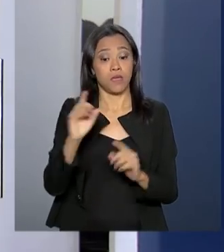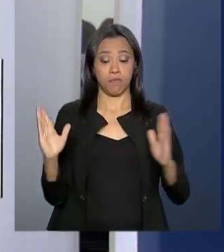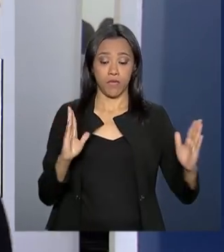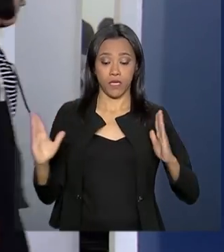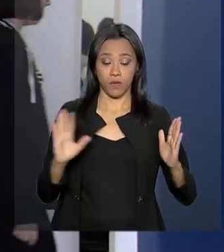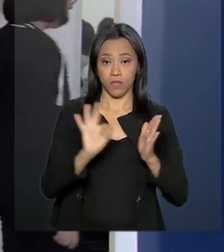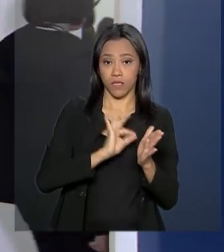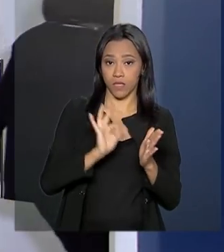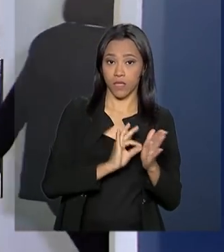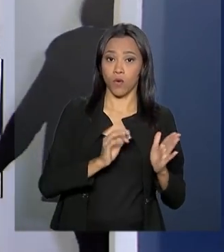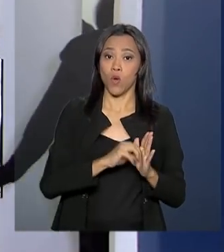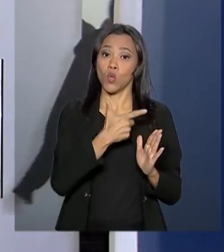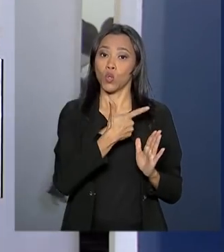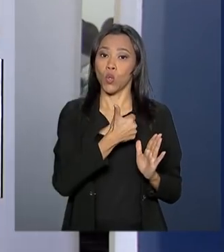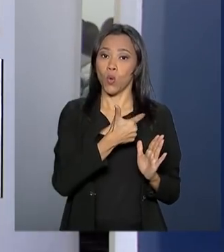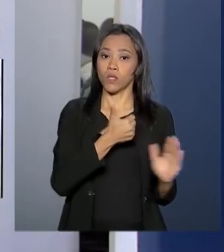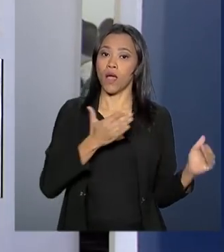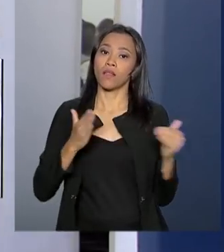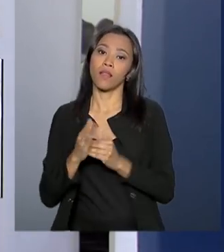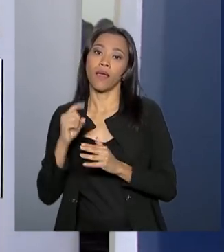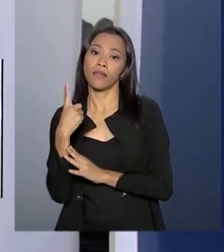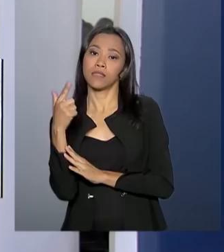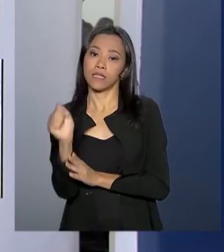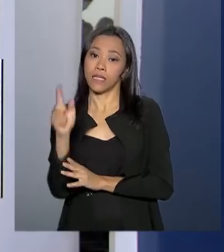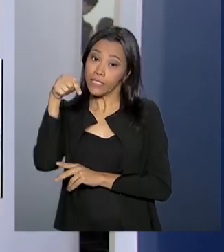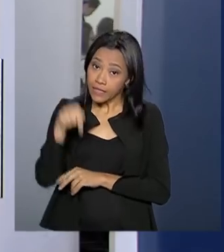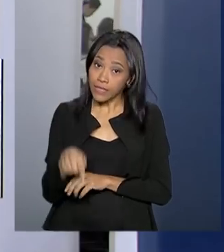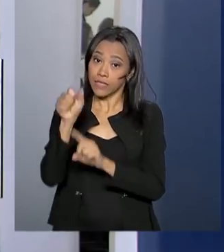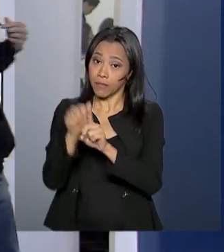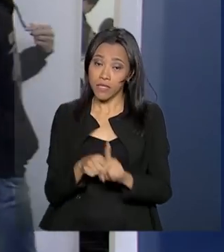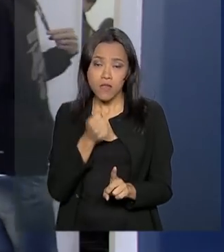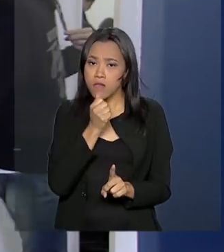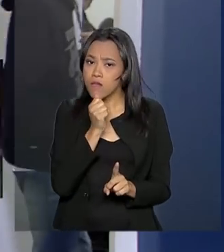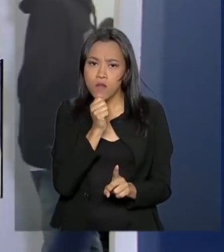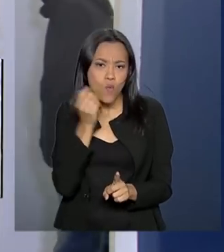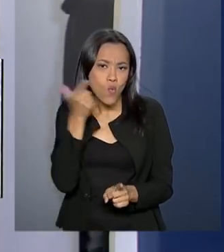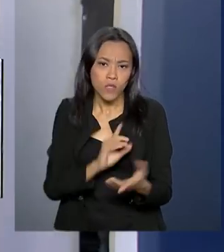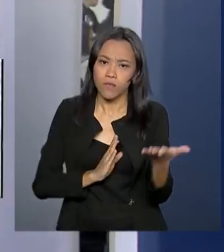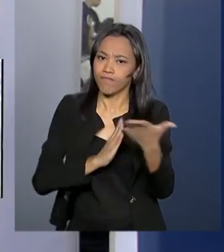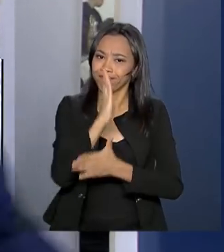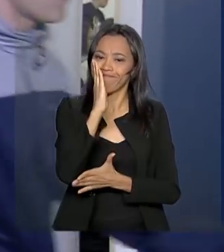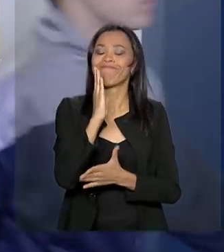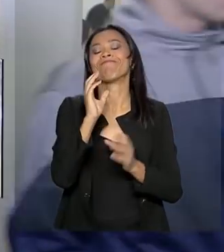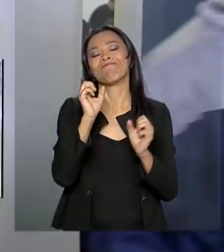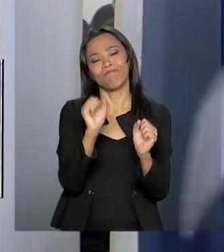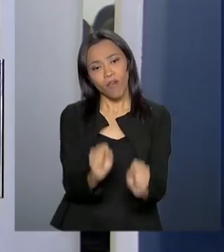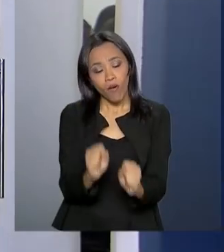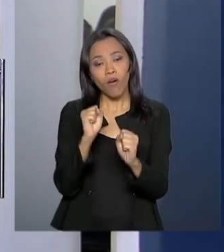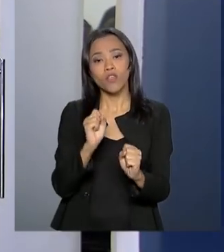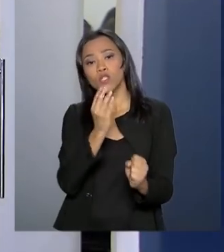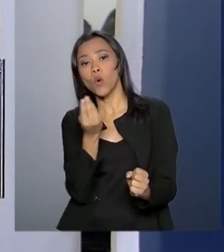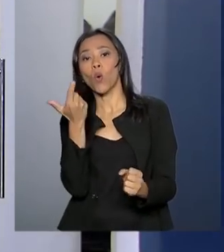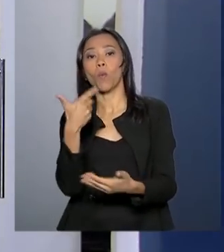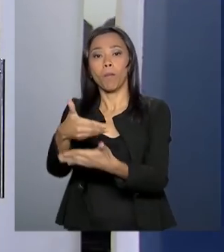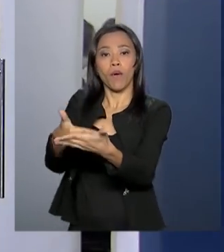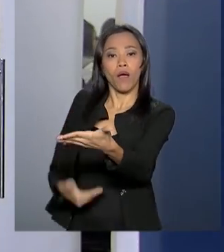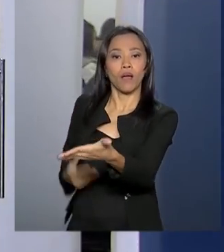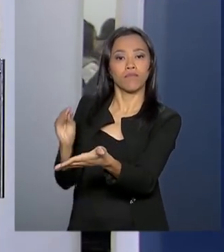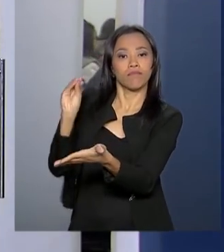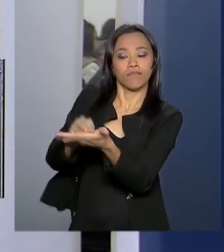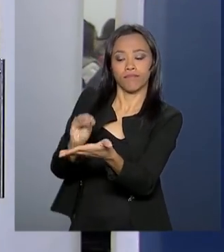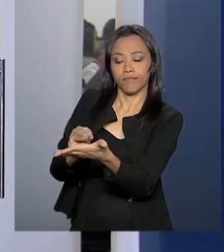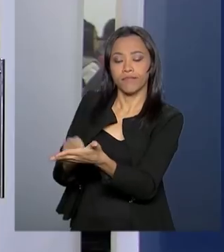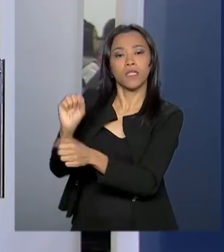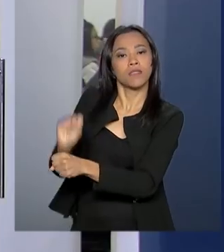12 e 17 deste mês. Quem não for aprovado na primeira fase pode entrar na lista de espera. E as